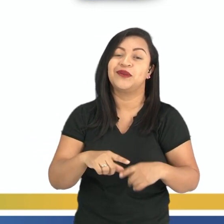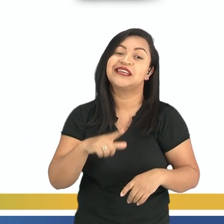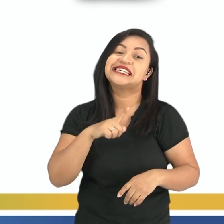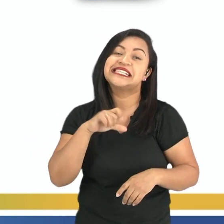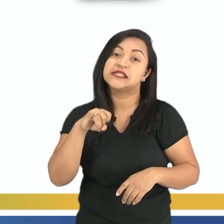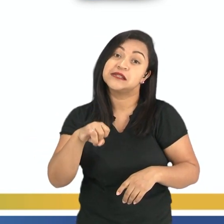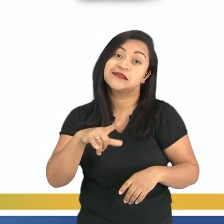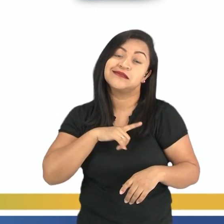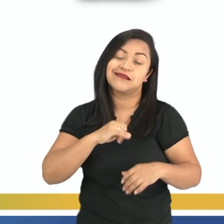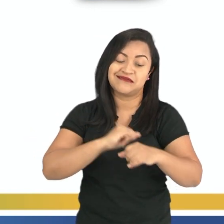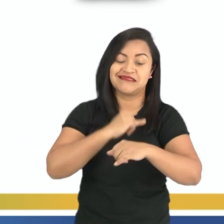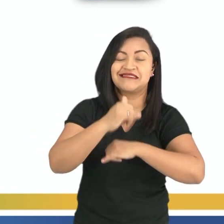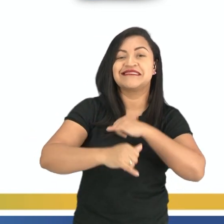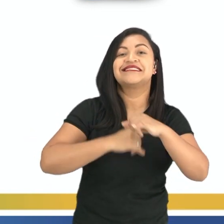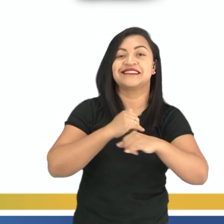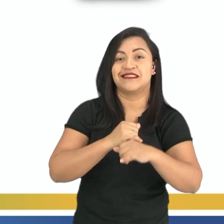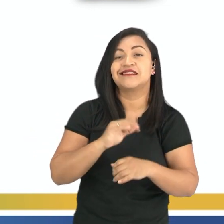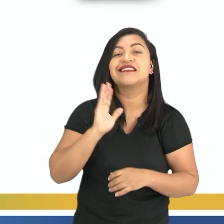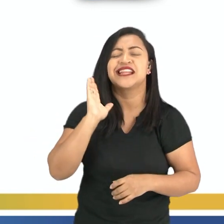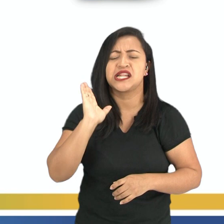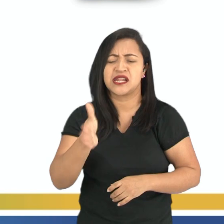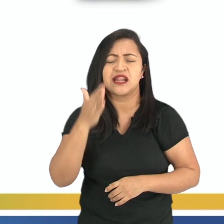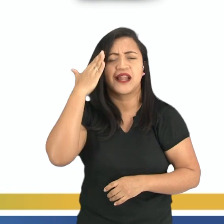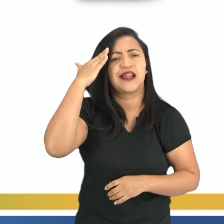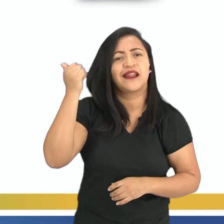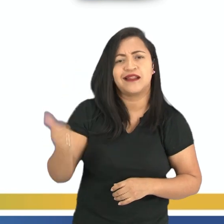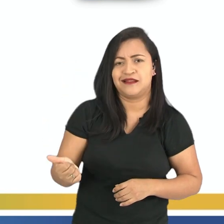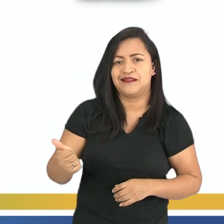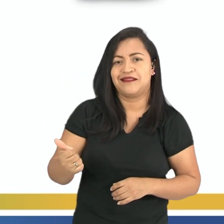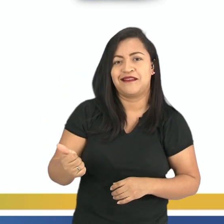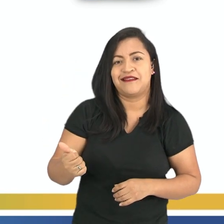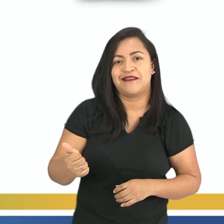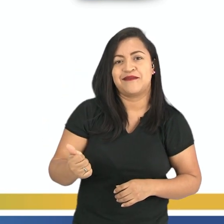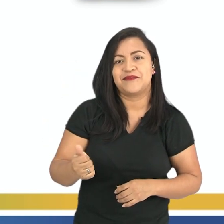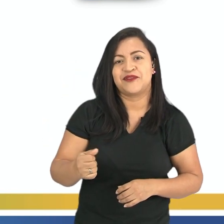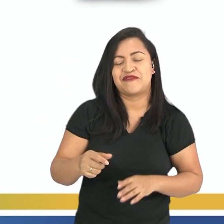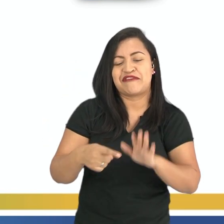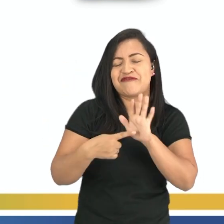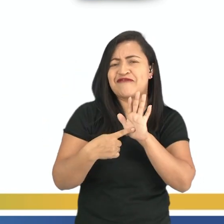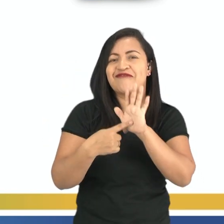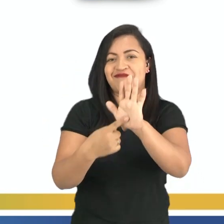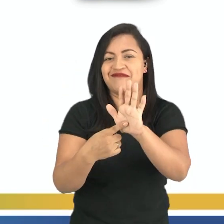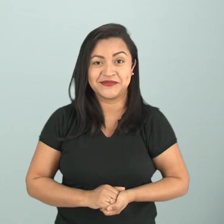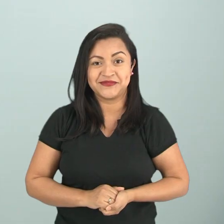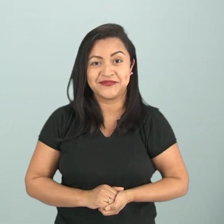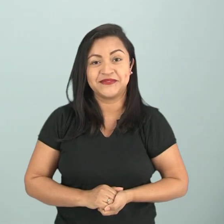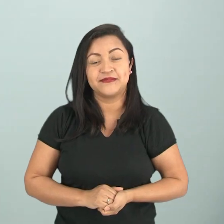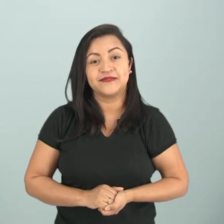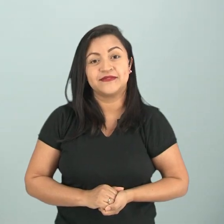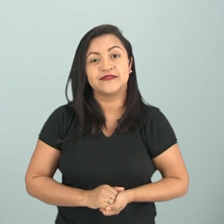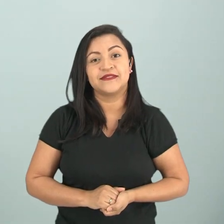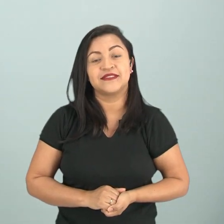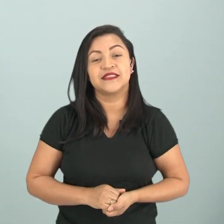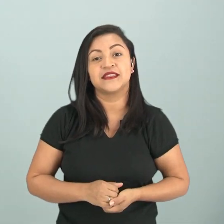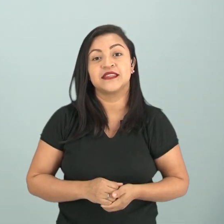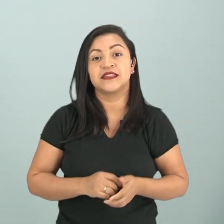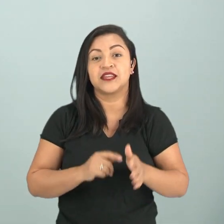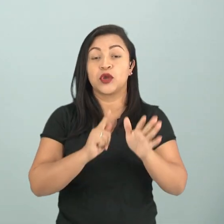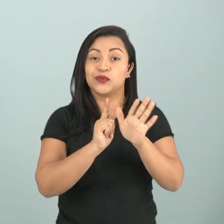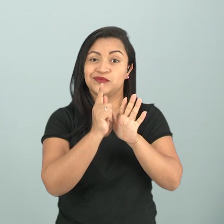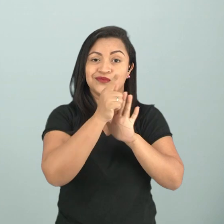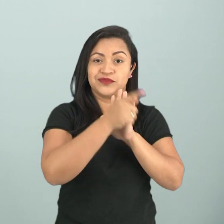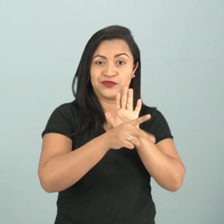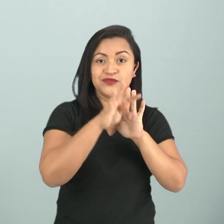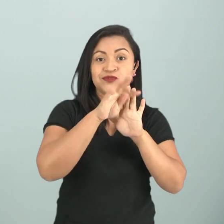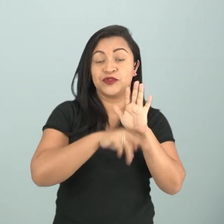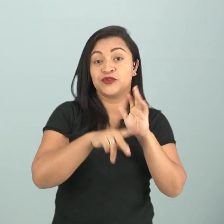rede abrir uma página de rede social, abrir um site e não se deparar com um meme. O gênero dos textos